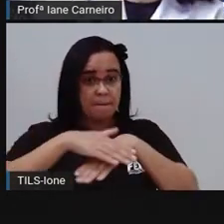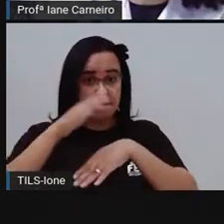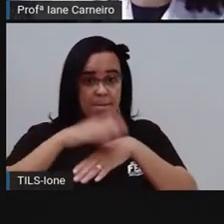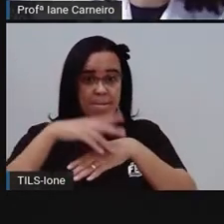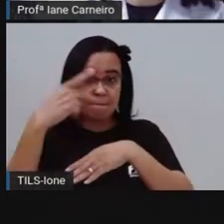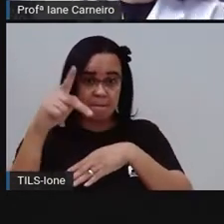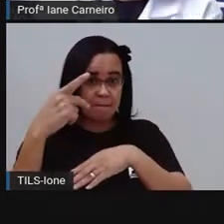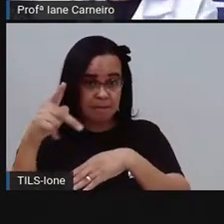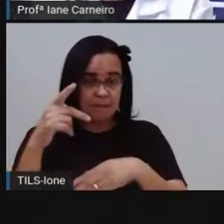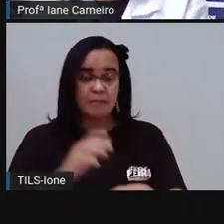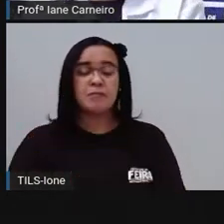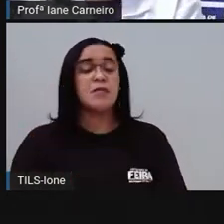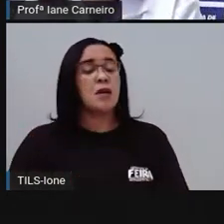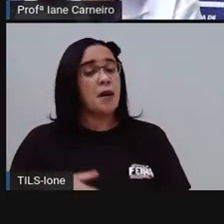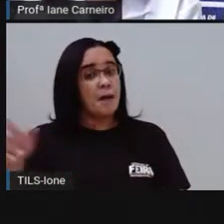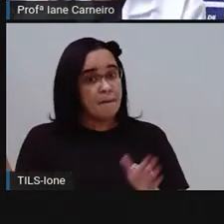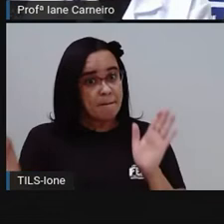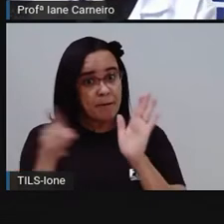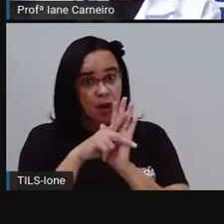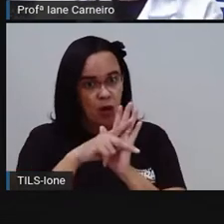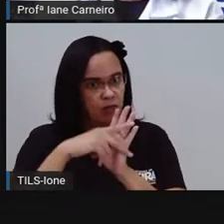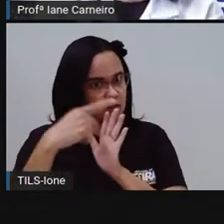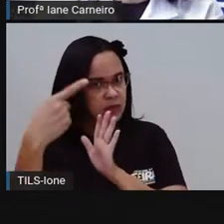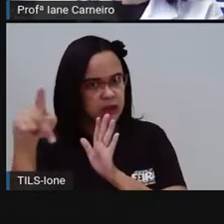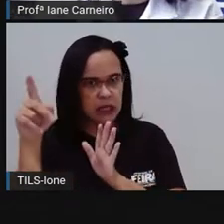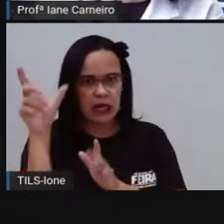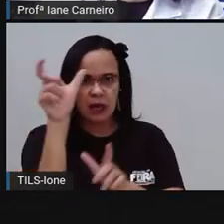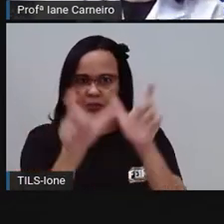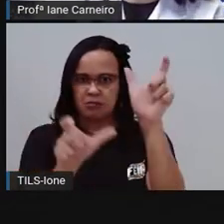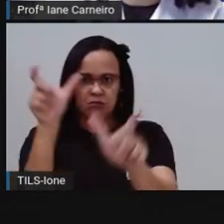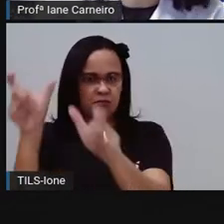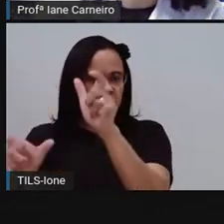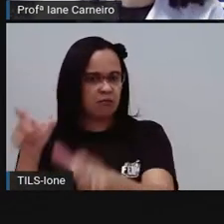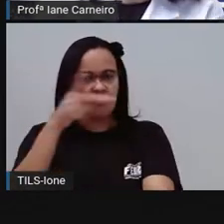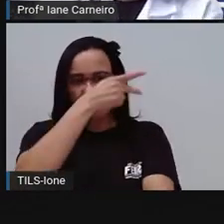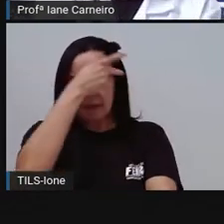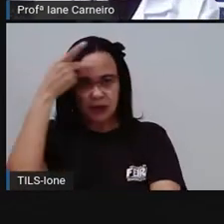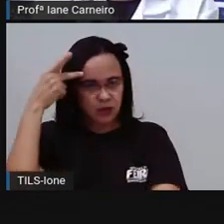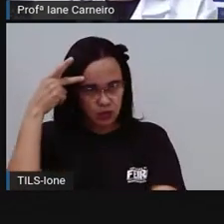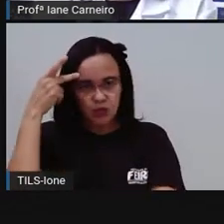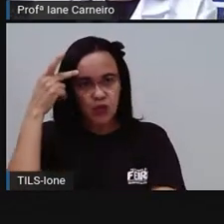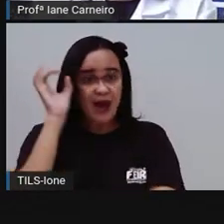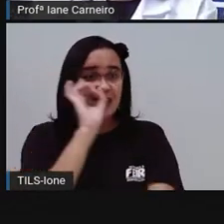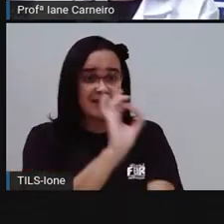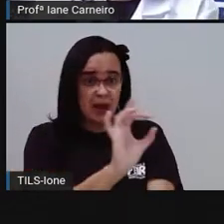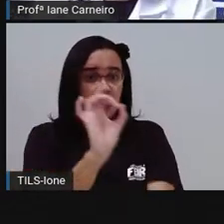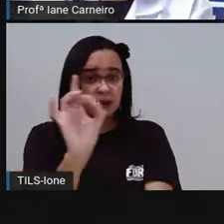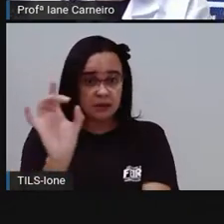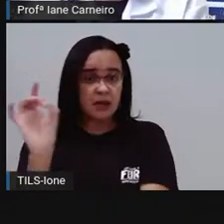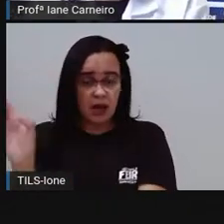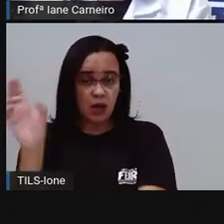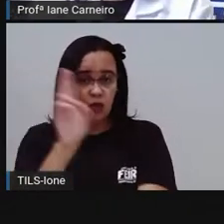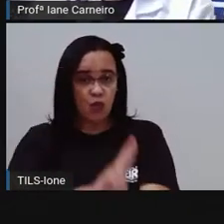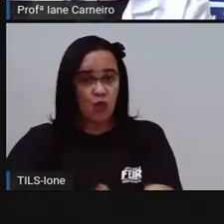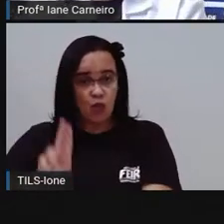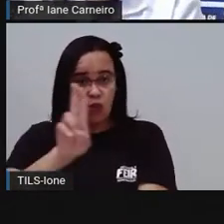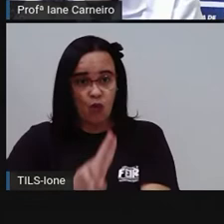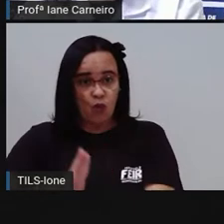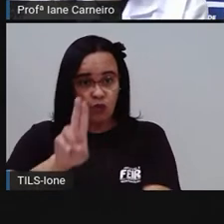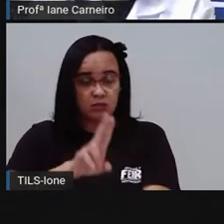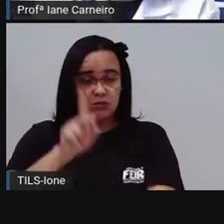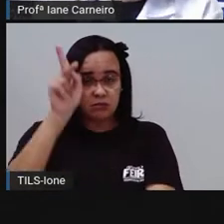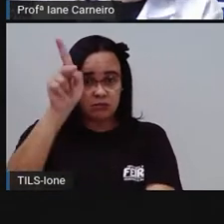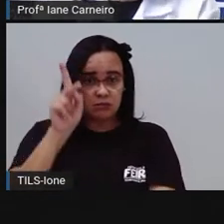máscara trocada, a máscara de outra pessoa. Então, cada um com sua máscara, né? Às vezes, usa uma